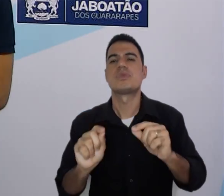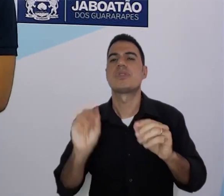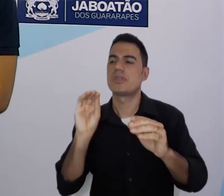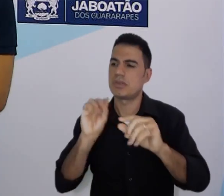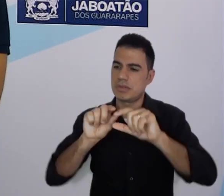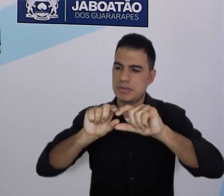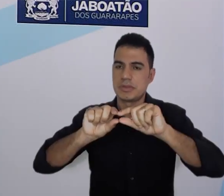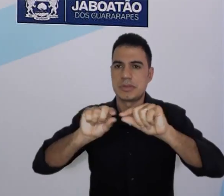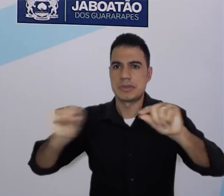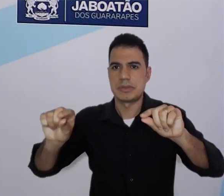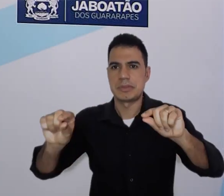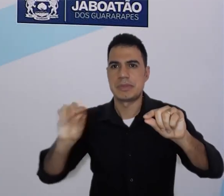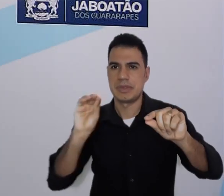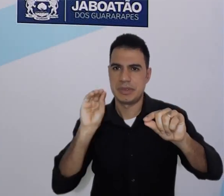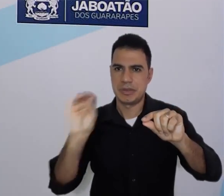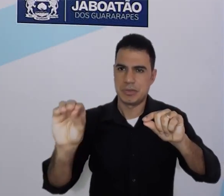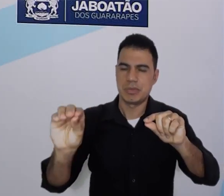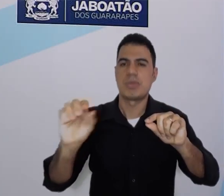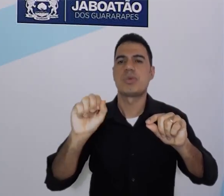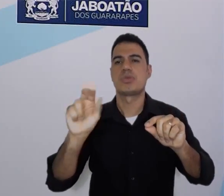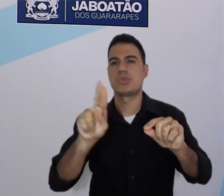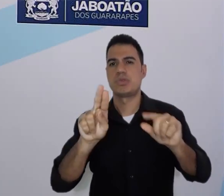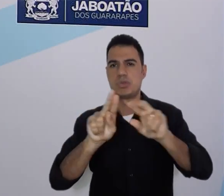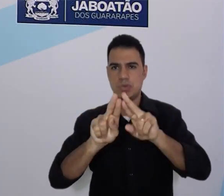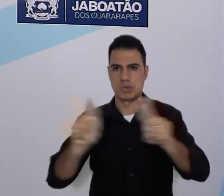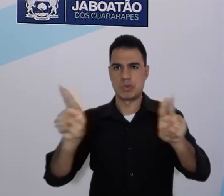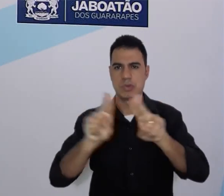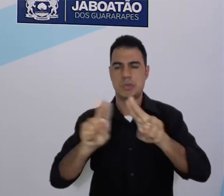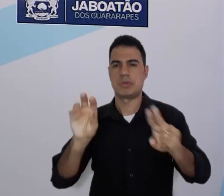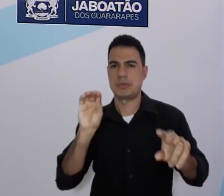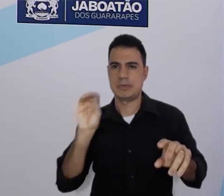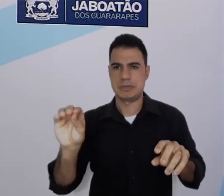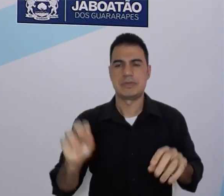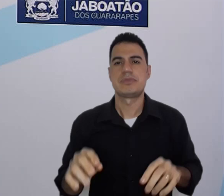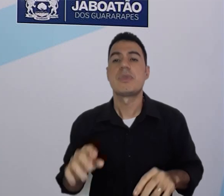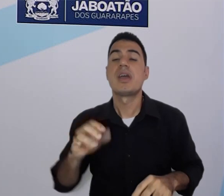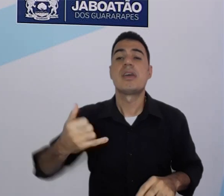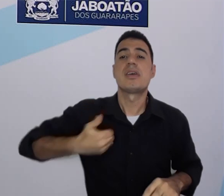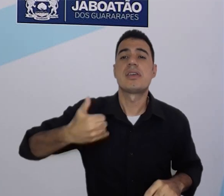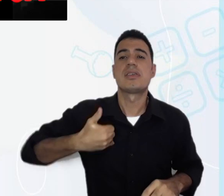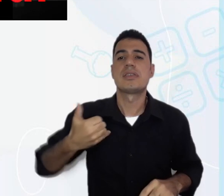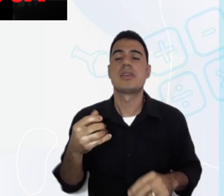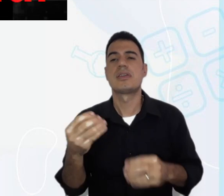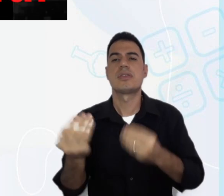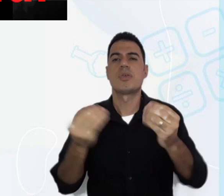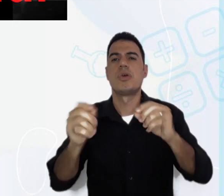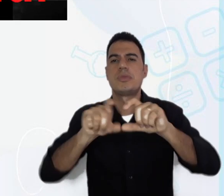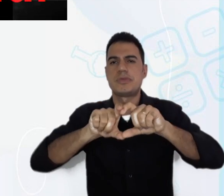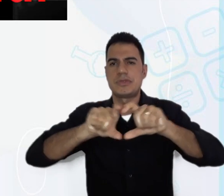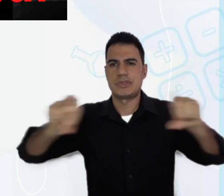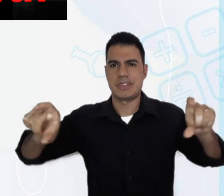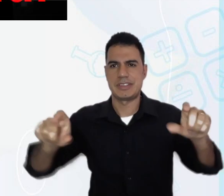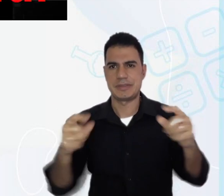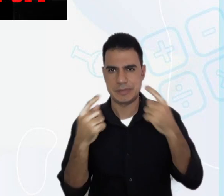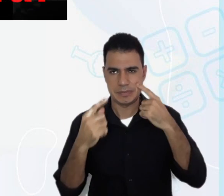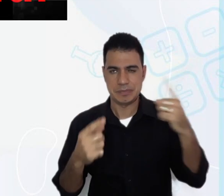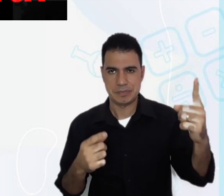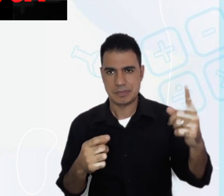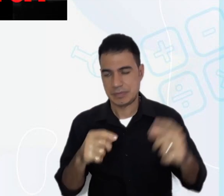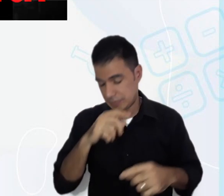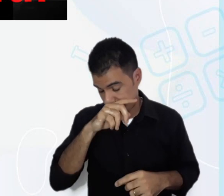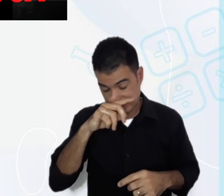colocam o sobrenome de vocês. Para a idade. How old are you?